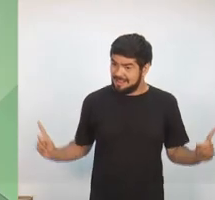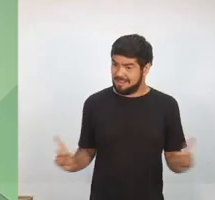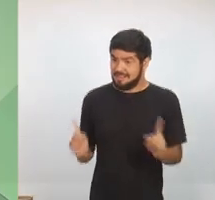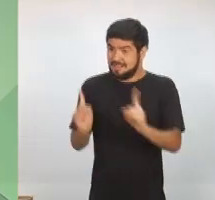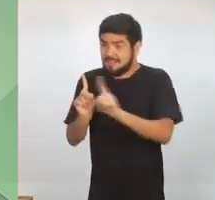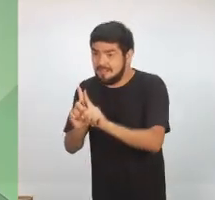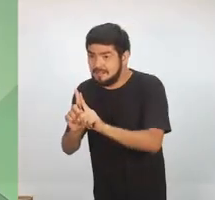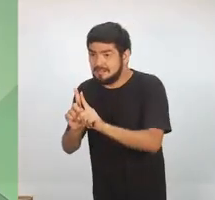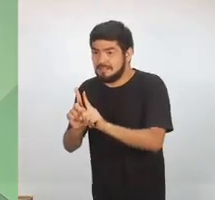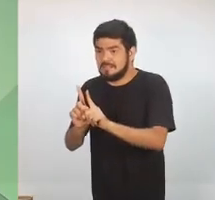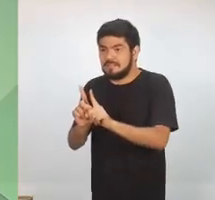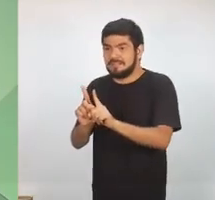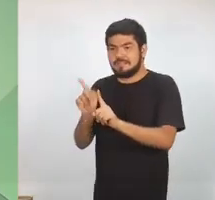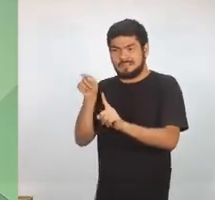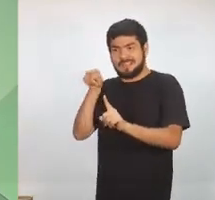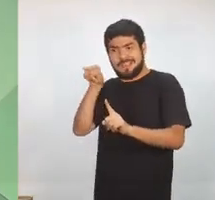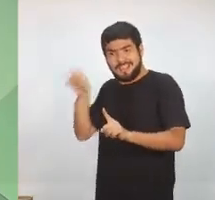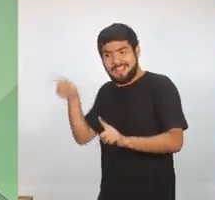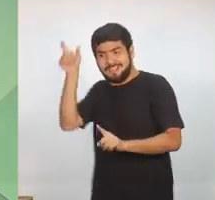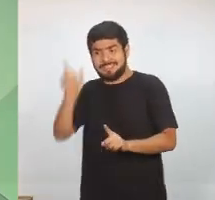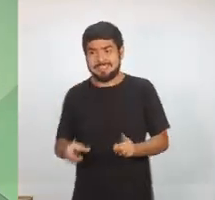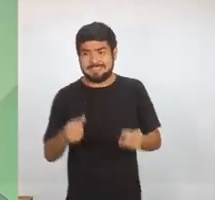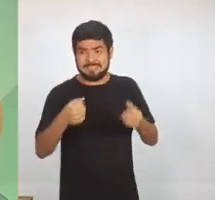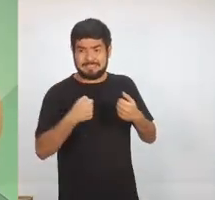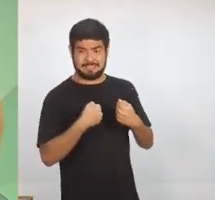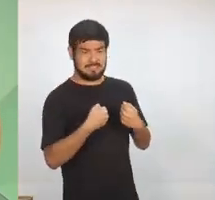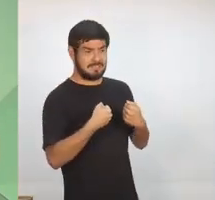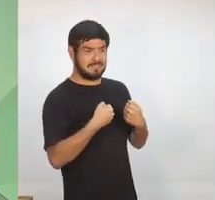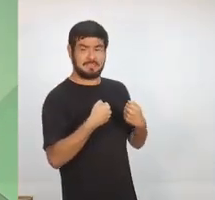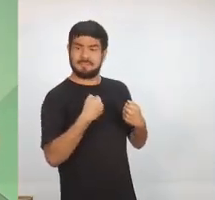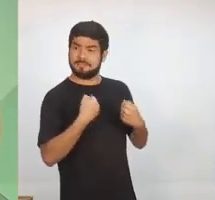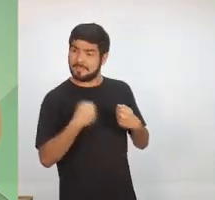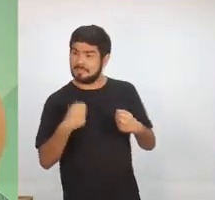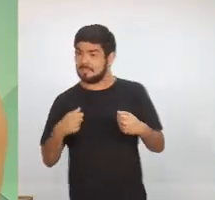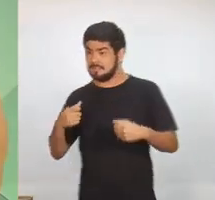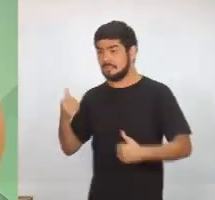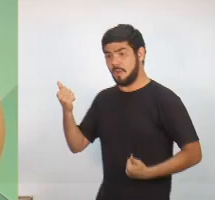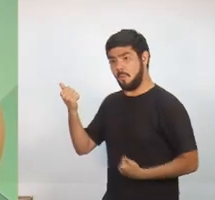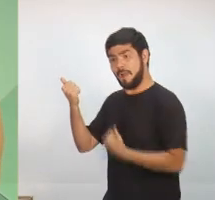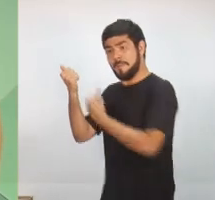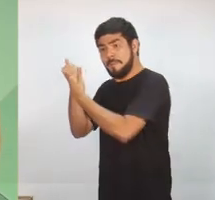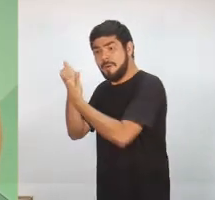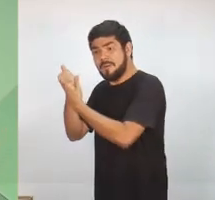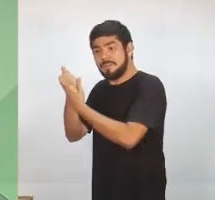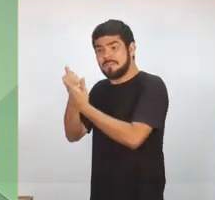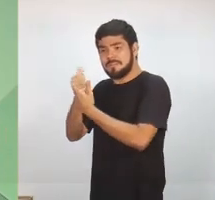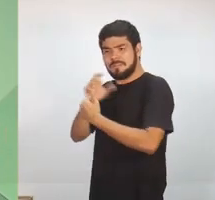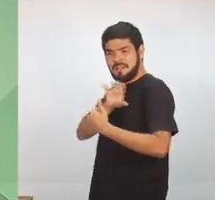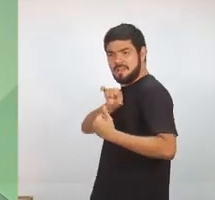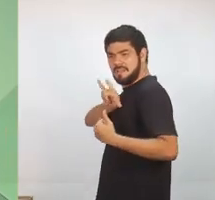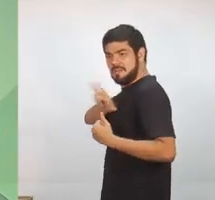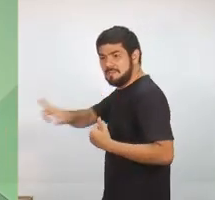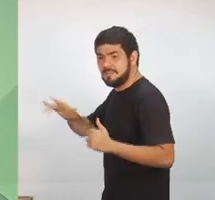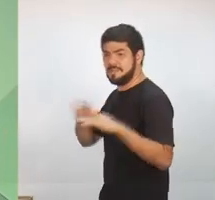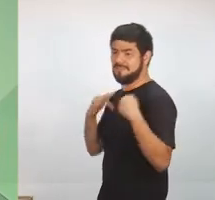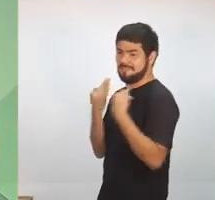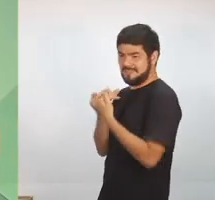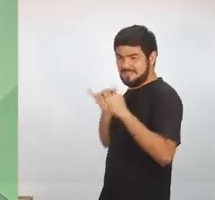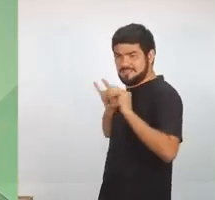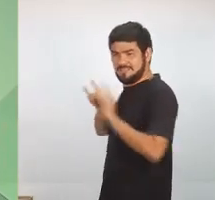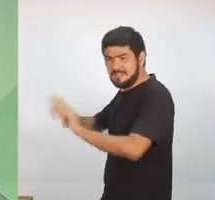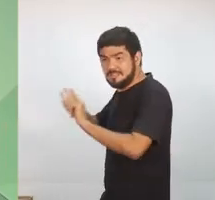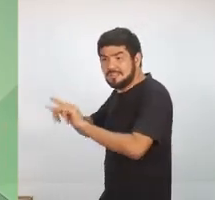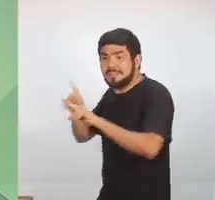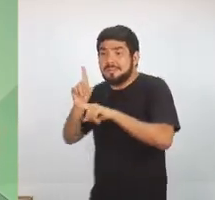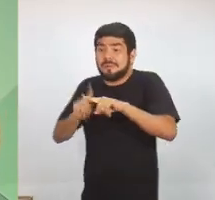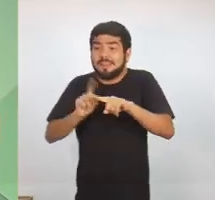presidiário, que esta presidiária tenha o apoio e o amor da família. Porque a gente sabe que isso faz